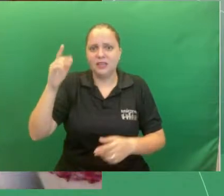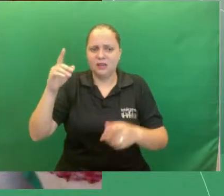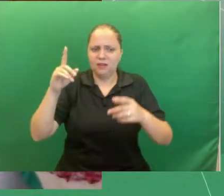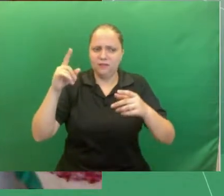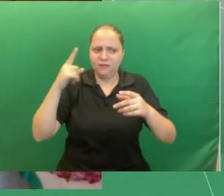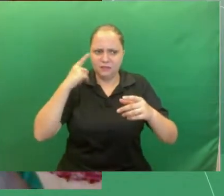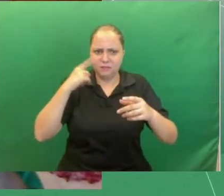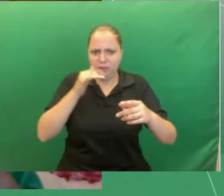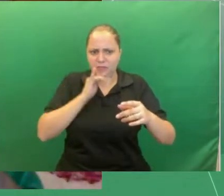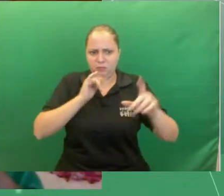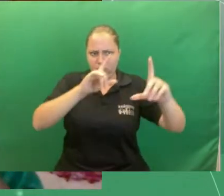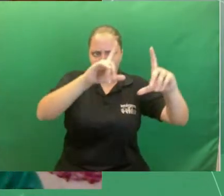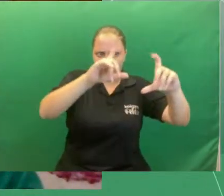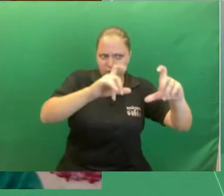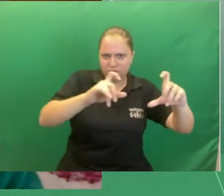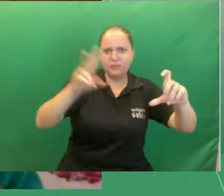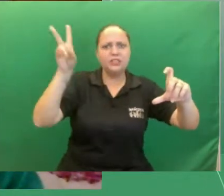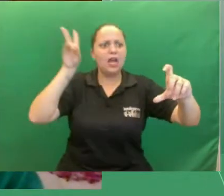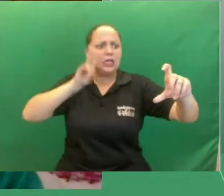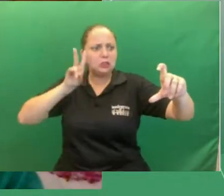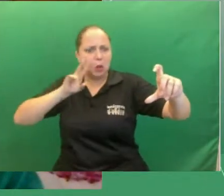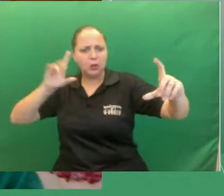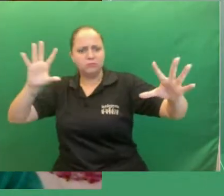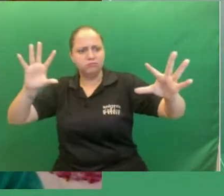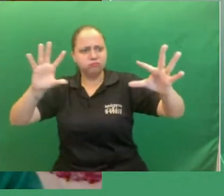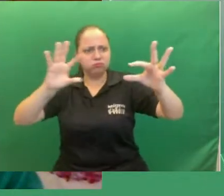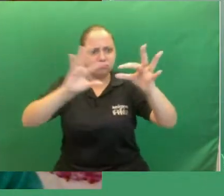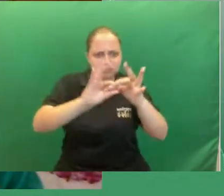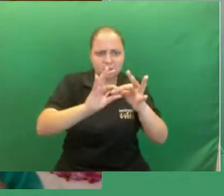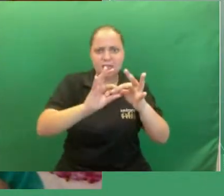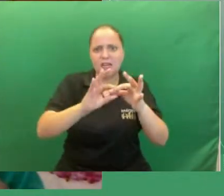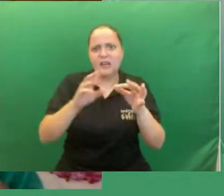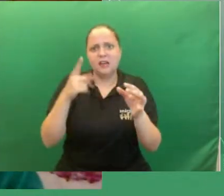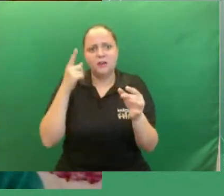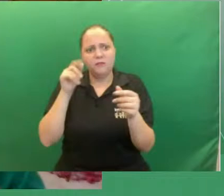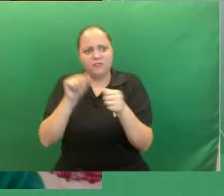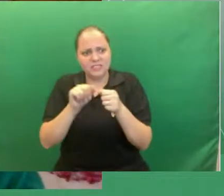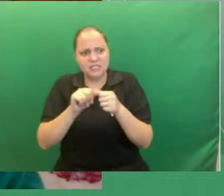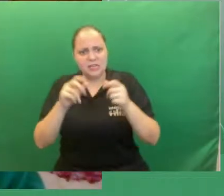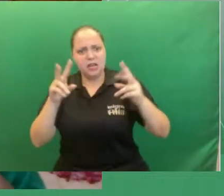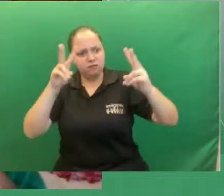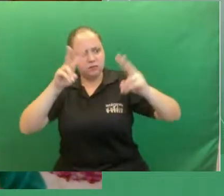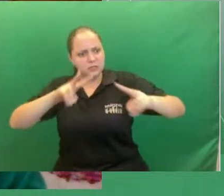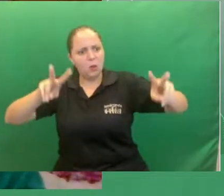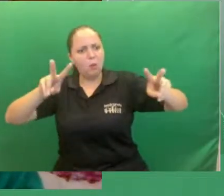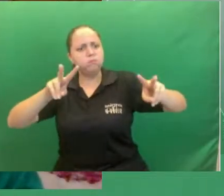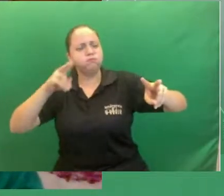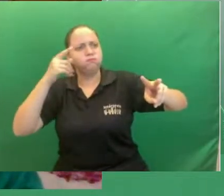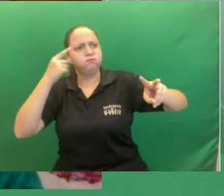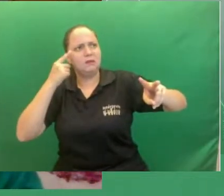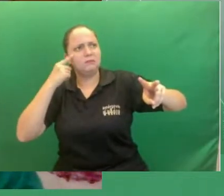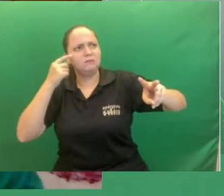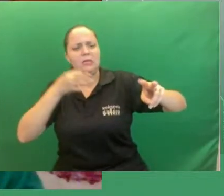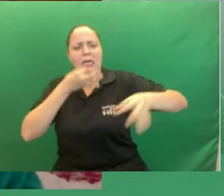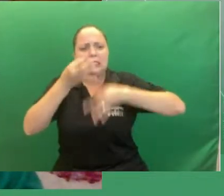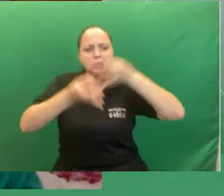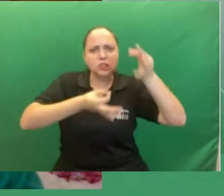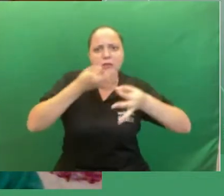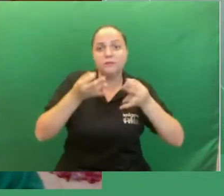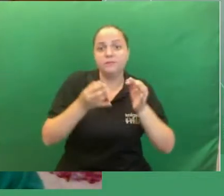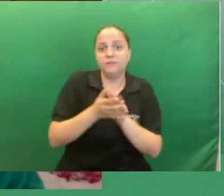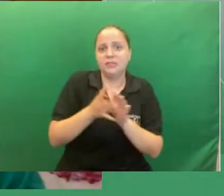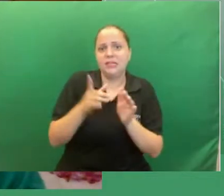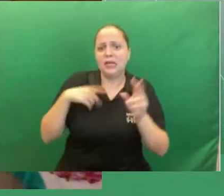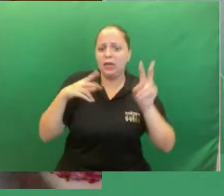fotografia com história né para criar essa visão crítica tem um ditado muito legal também que eu gosto de Lewis Hein que ele